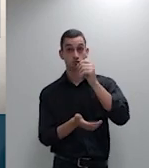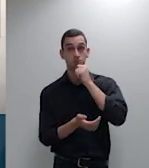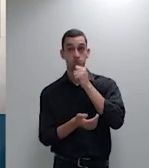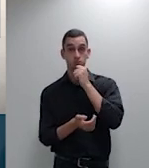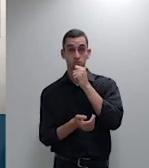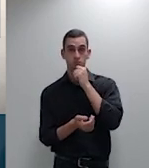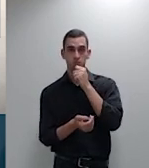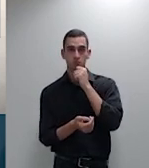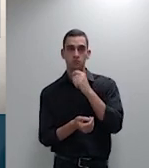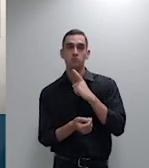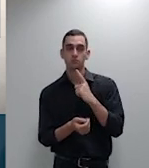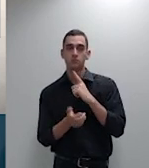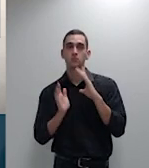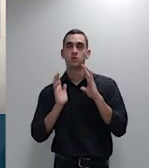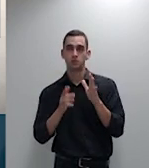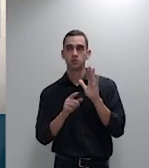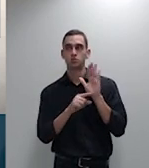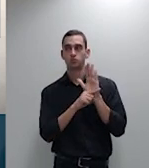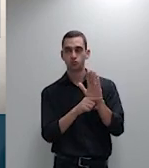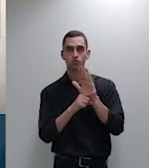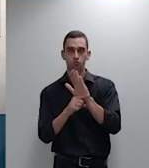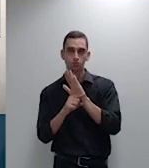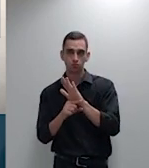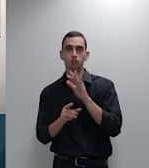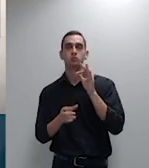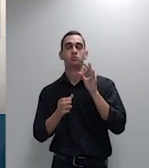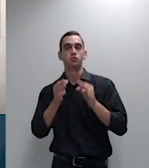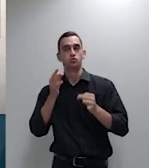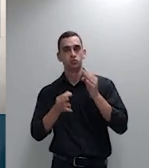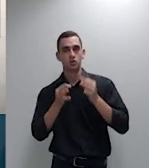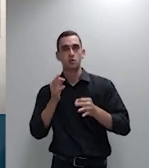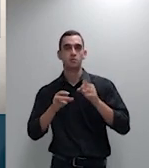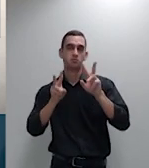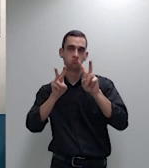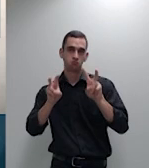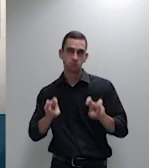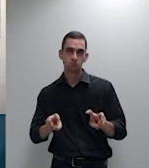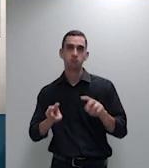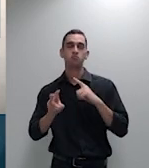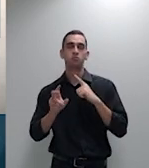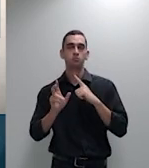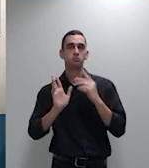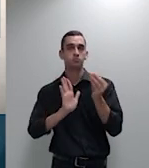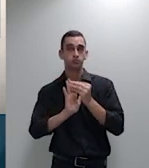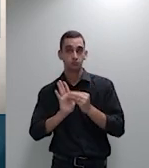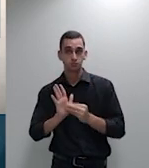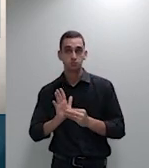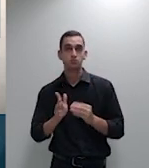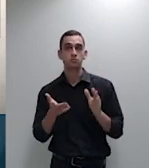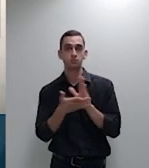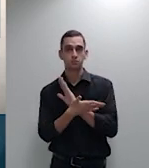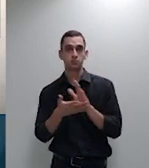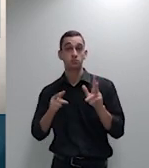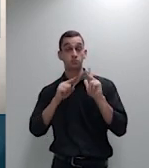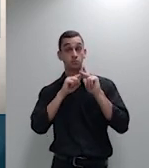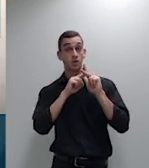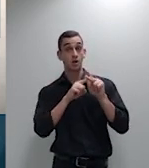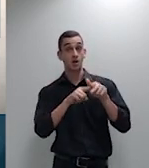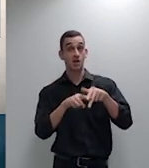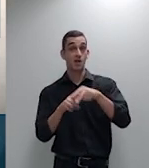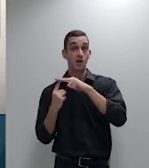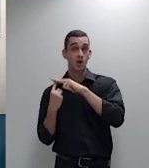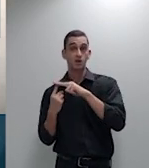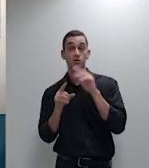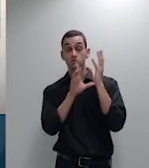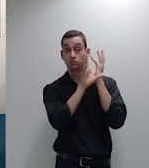julgamento nem nesse caso nem na pretendida revisão do tema 952 também